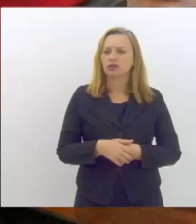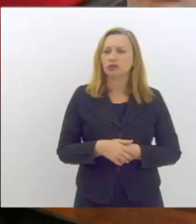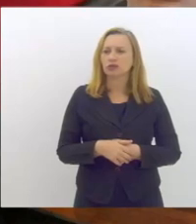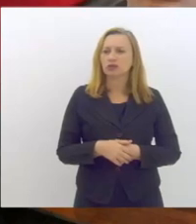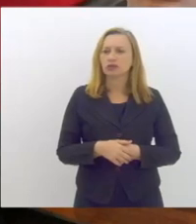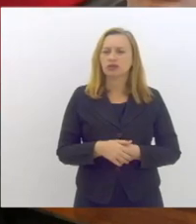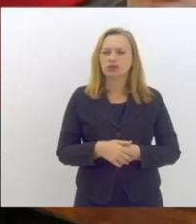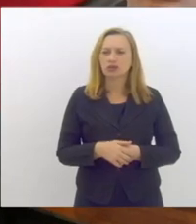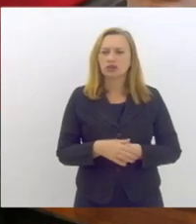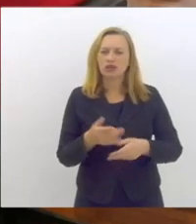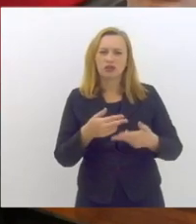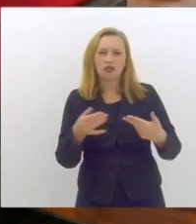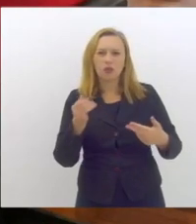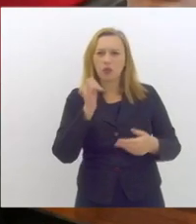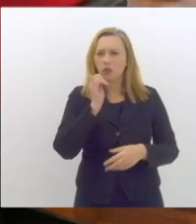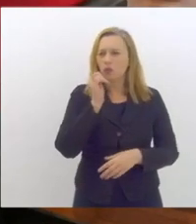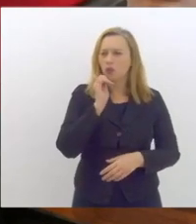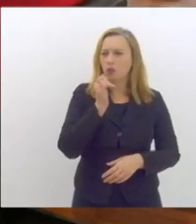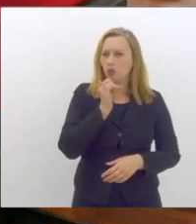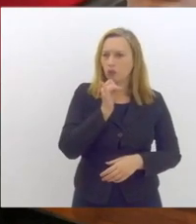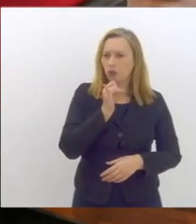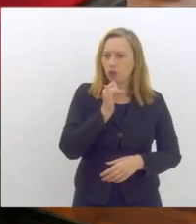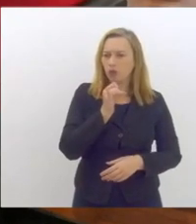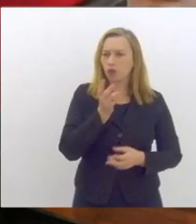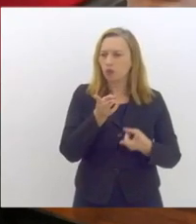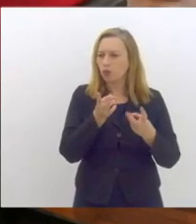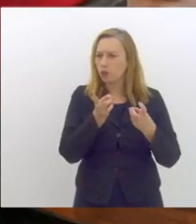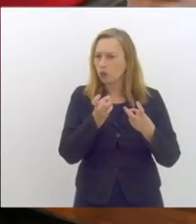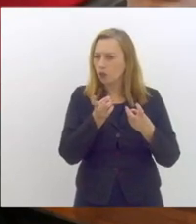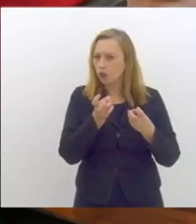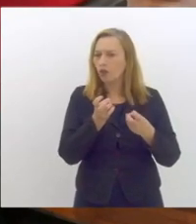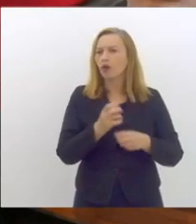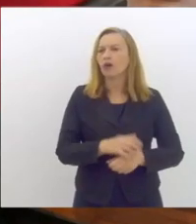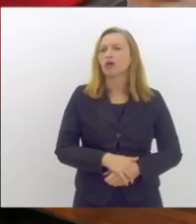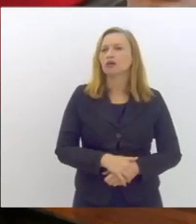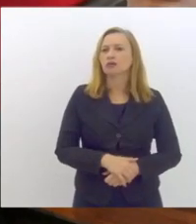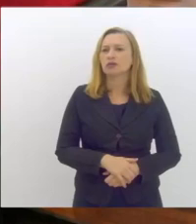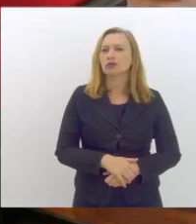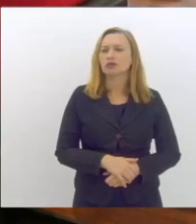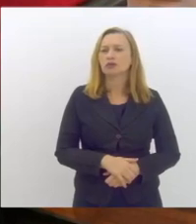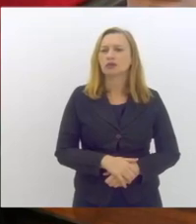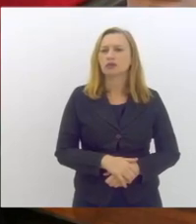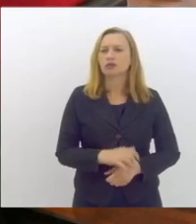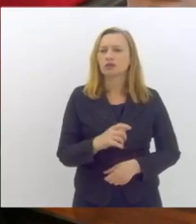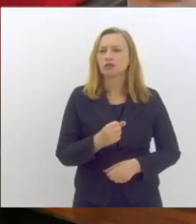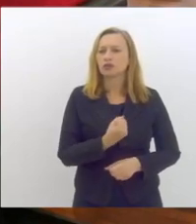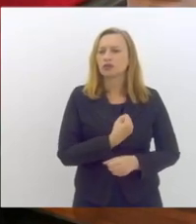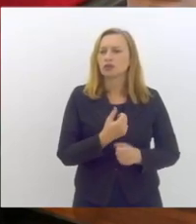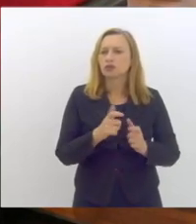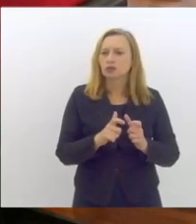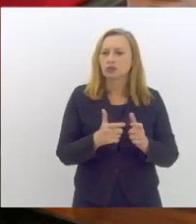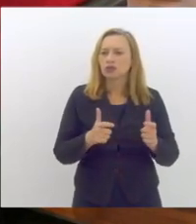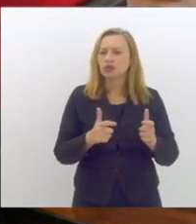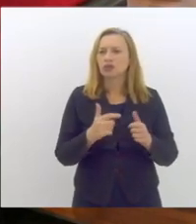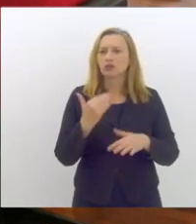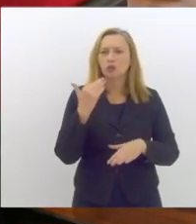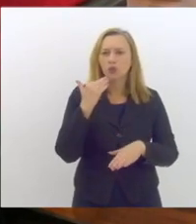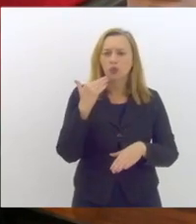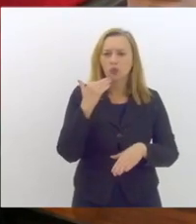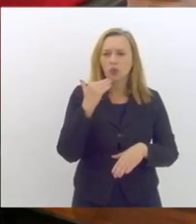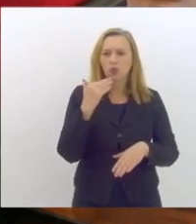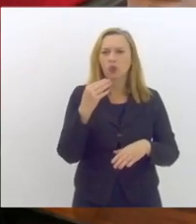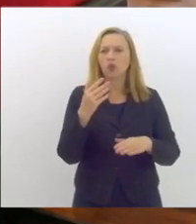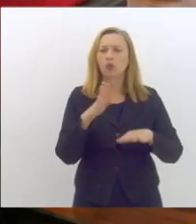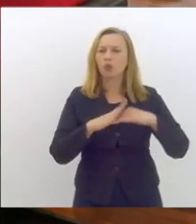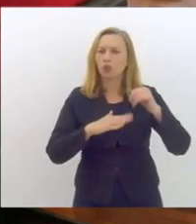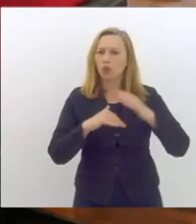muitos relatos que eu ouço é é claramente perceptível que existe um enorme déficit de profissionais de psicólogos